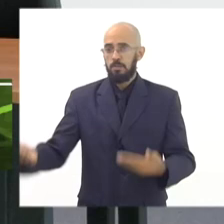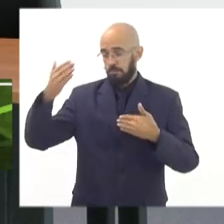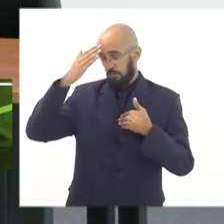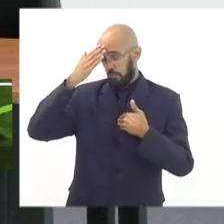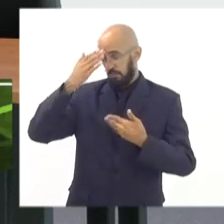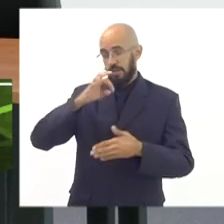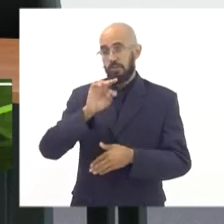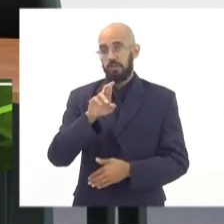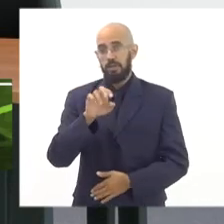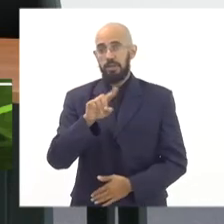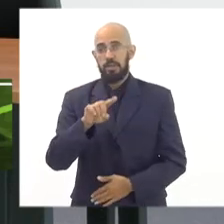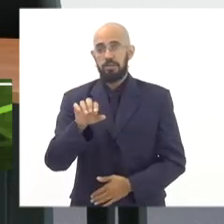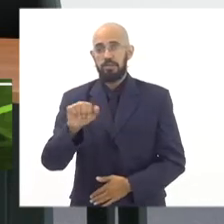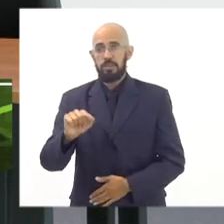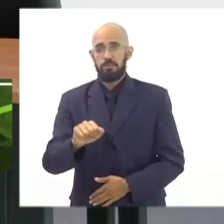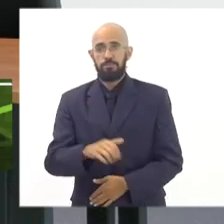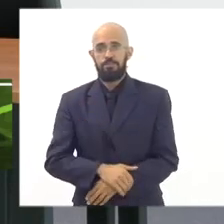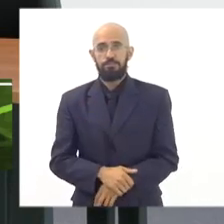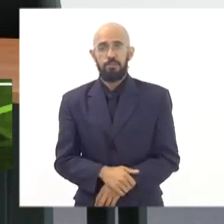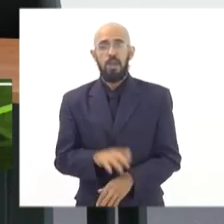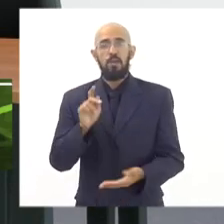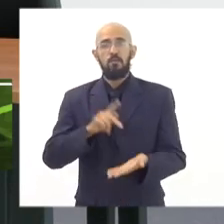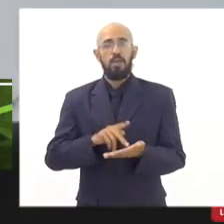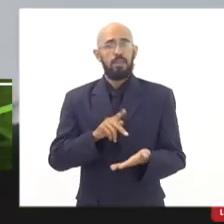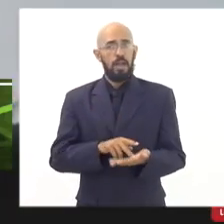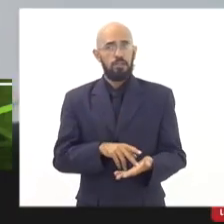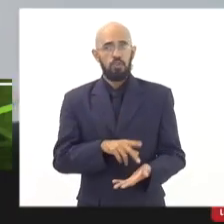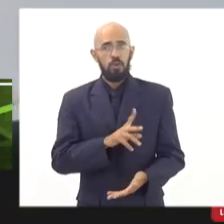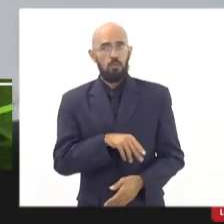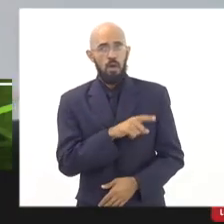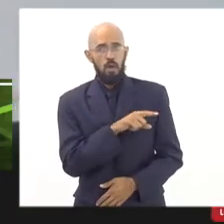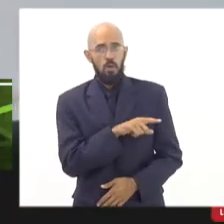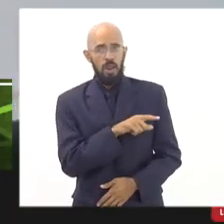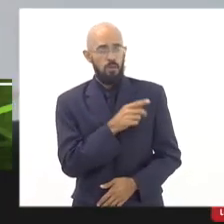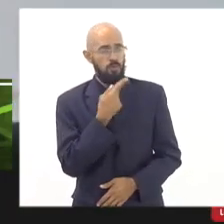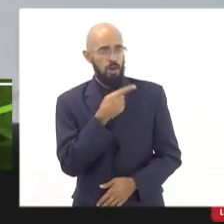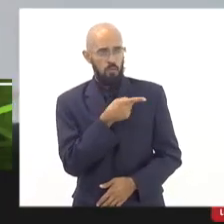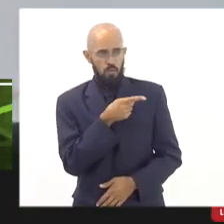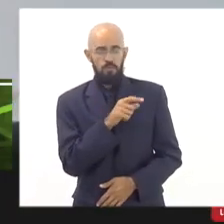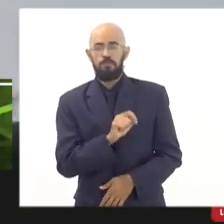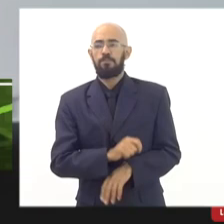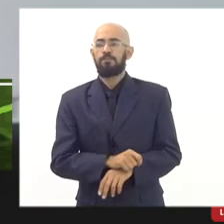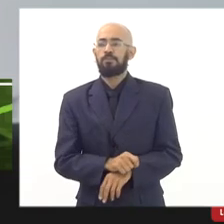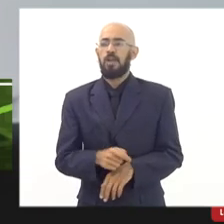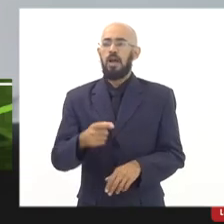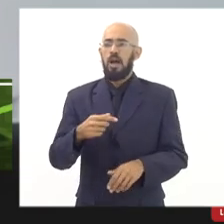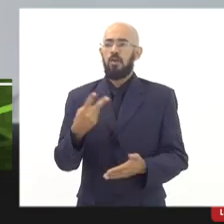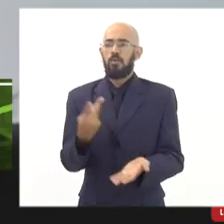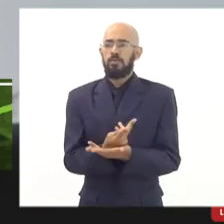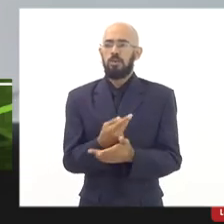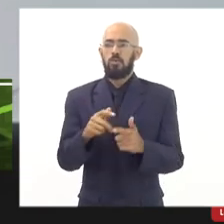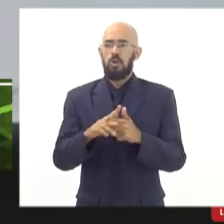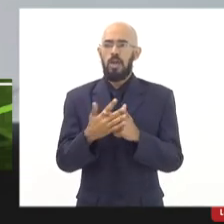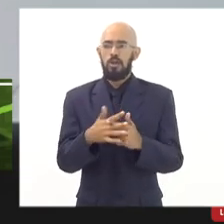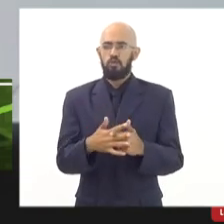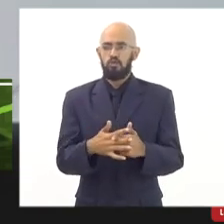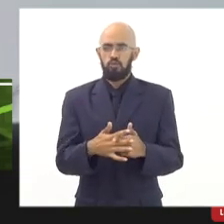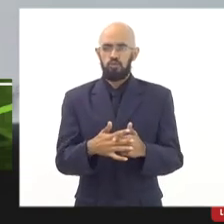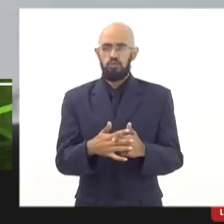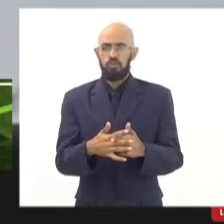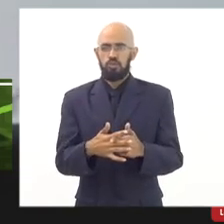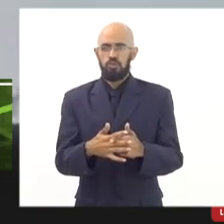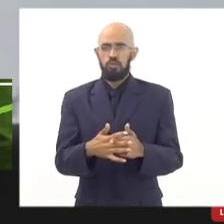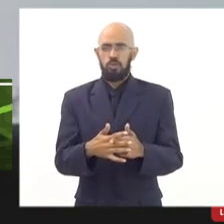Tereza. Realmente, como a Tereza falou, houve agora um reajuste no valor de alunos